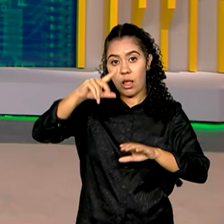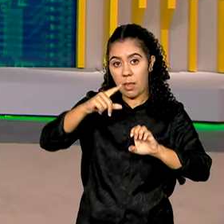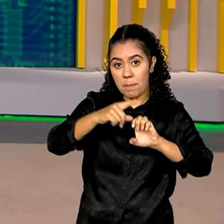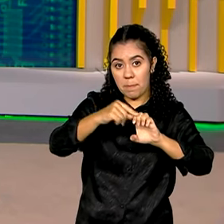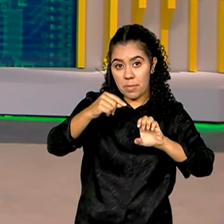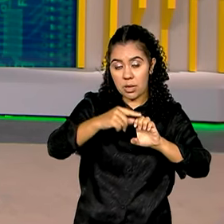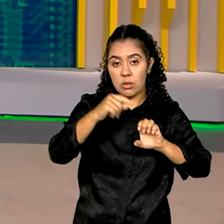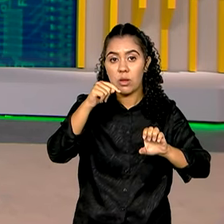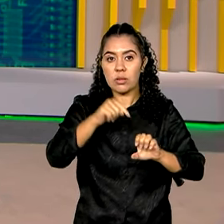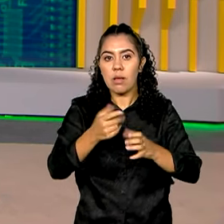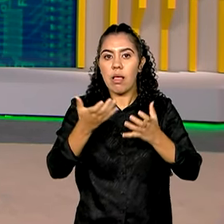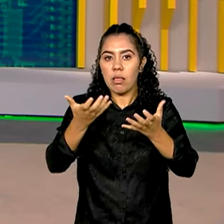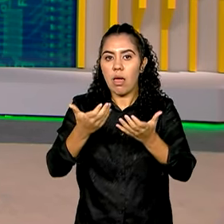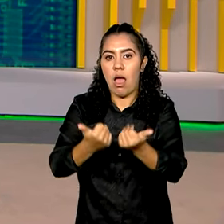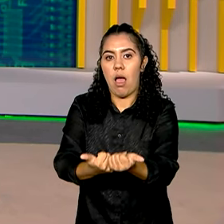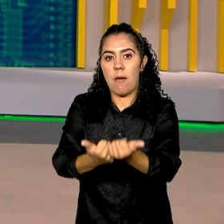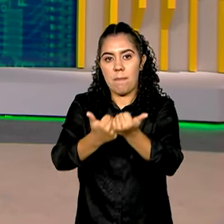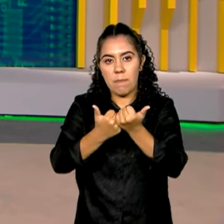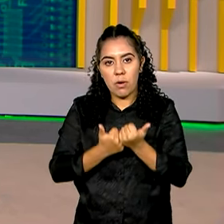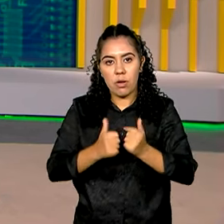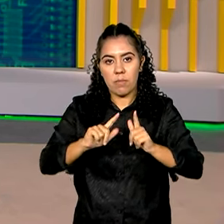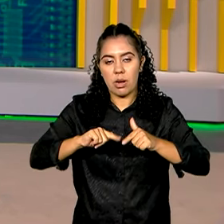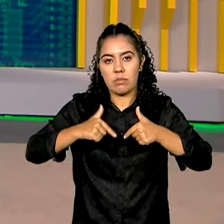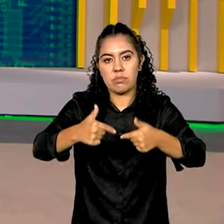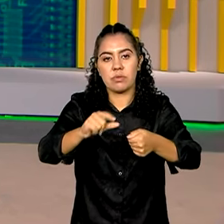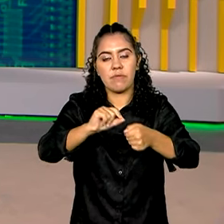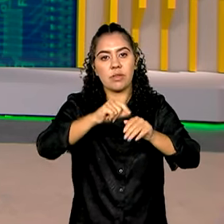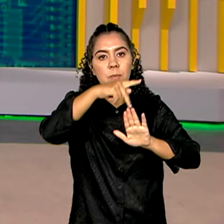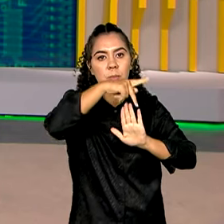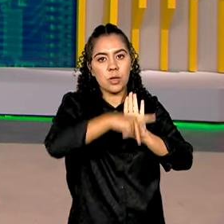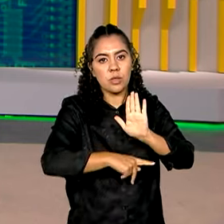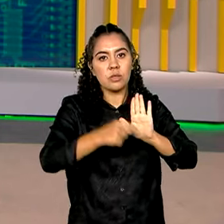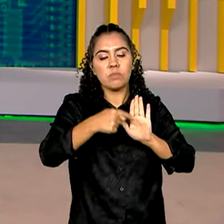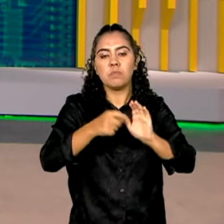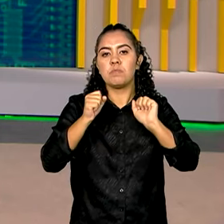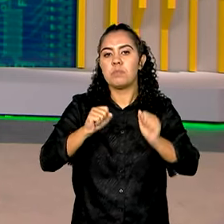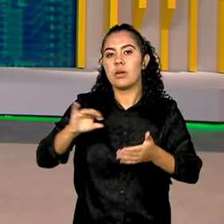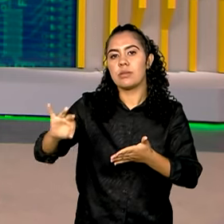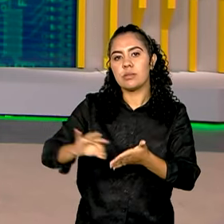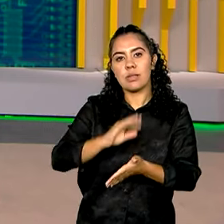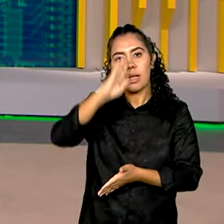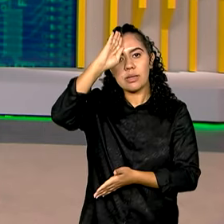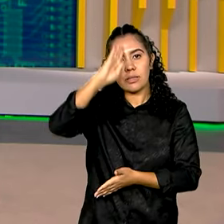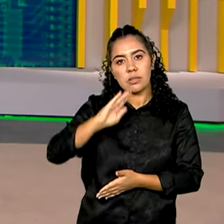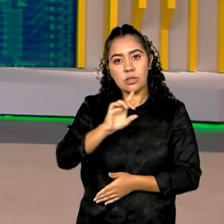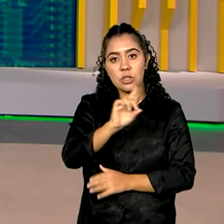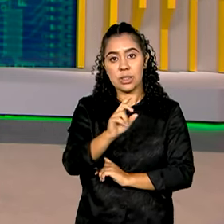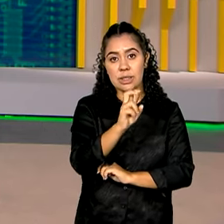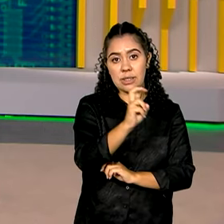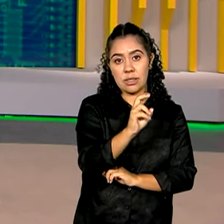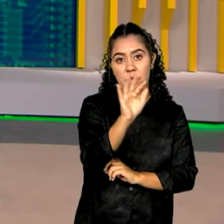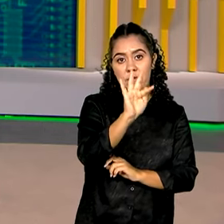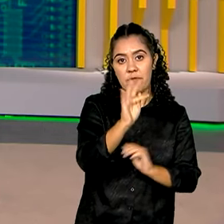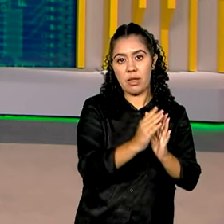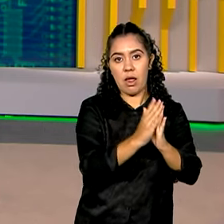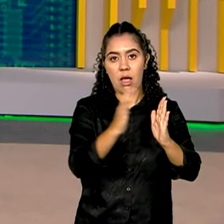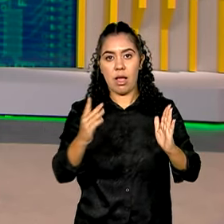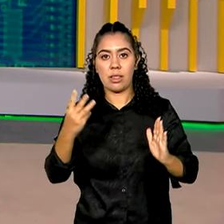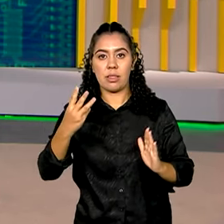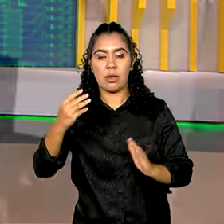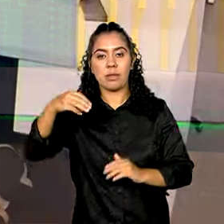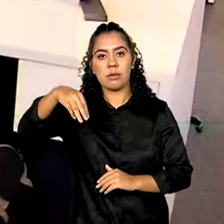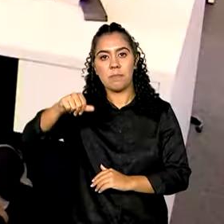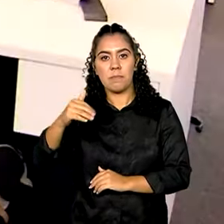apoio para a realização de projetos de inovação podem se inscrever gratuitamente de 5 de fevereiro a 3 de março.